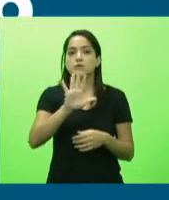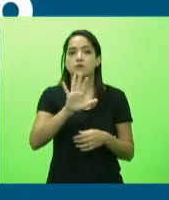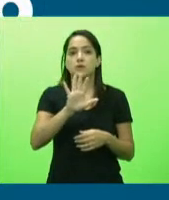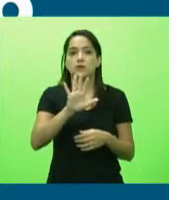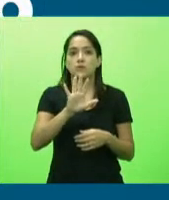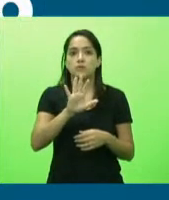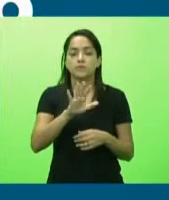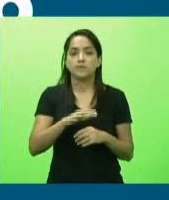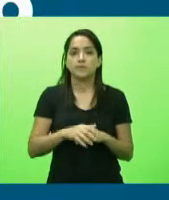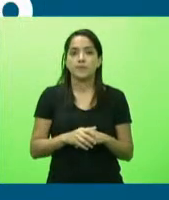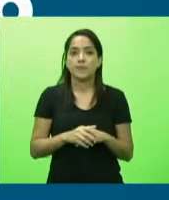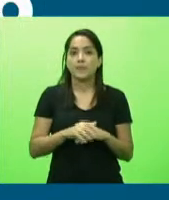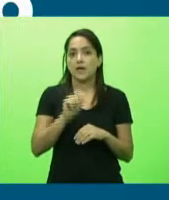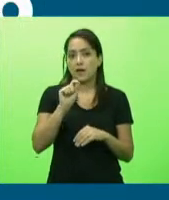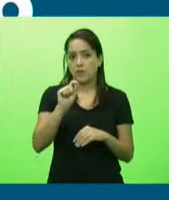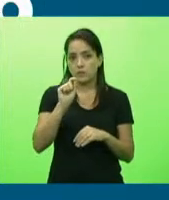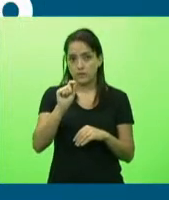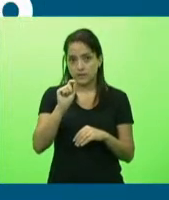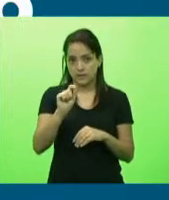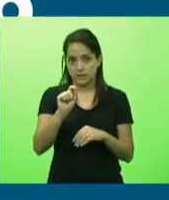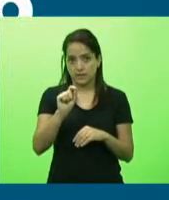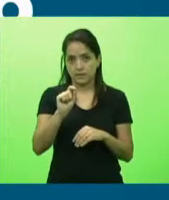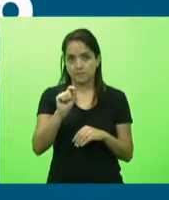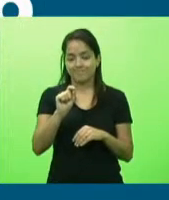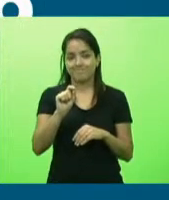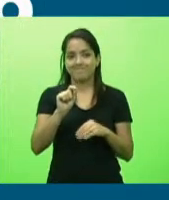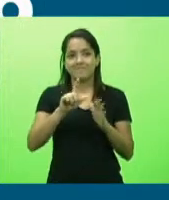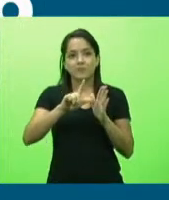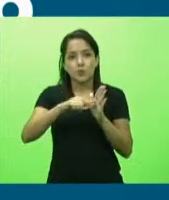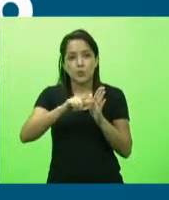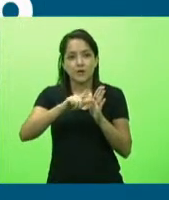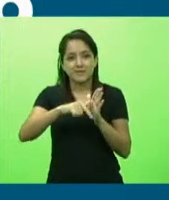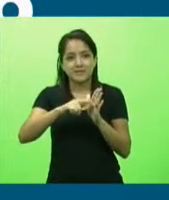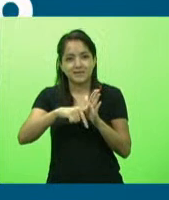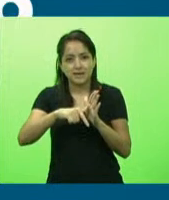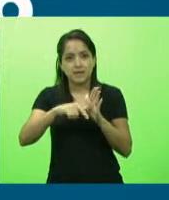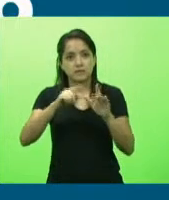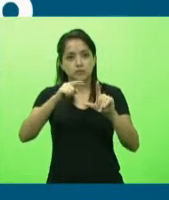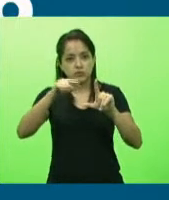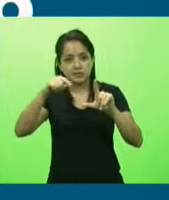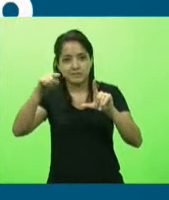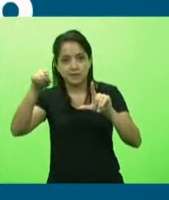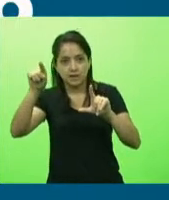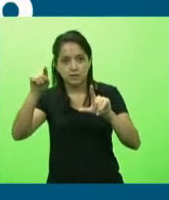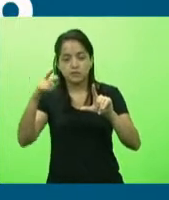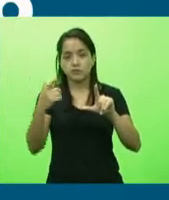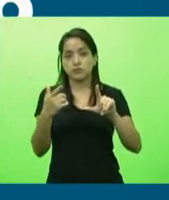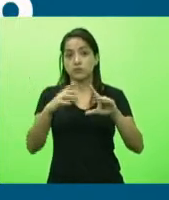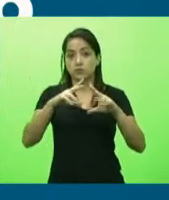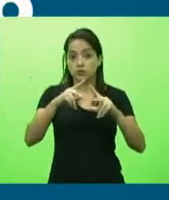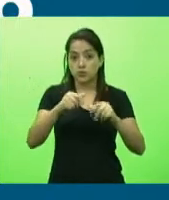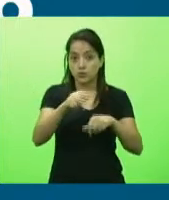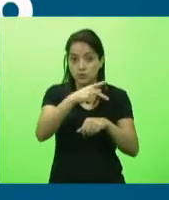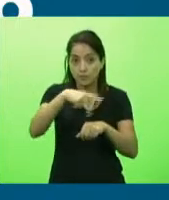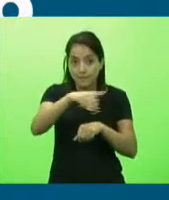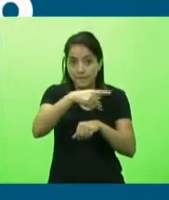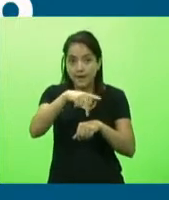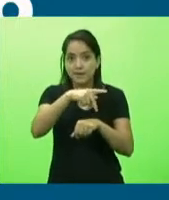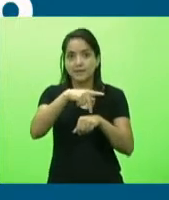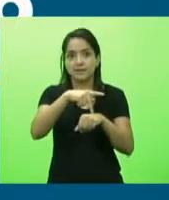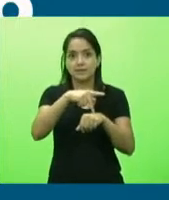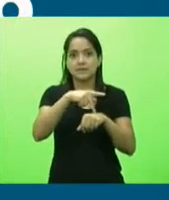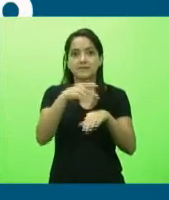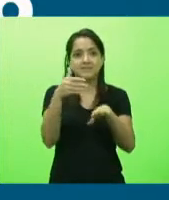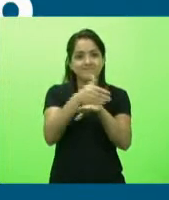ele é um sistema que está dando um delay de dados por conta de que todo o país está acessando esse